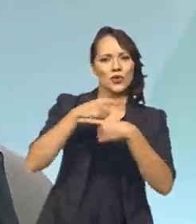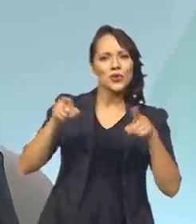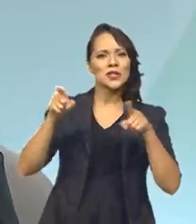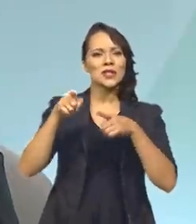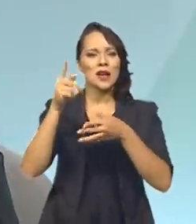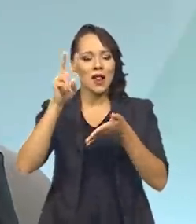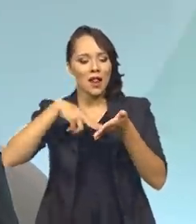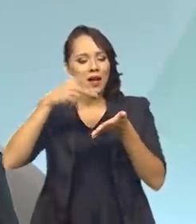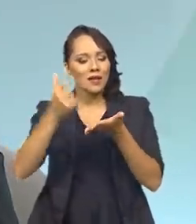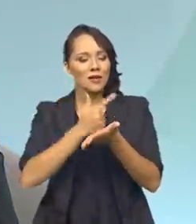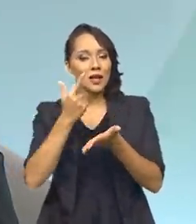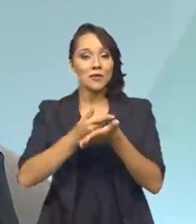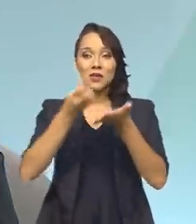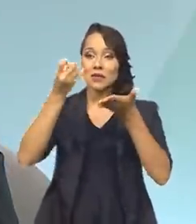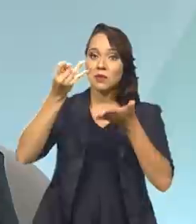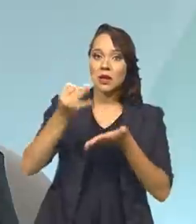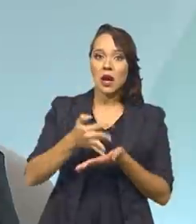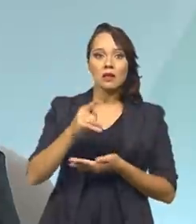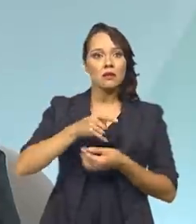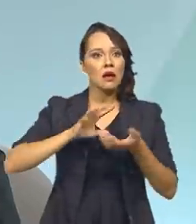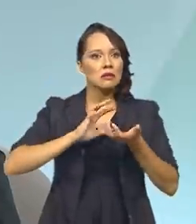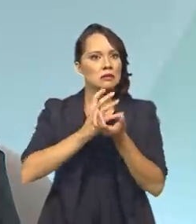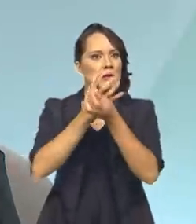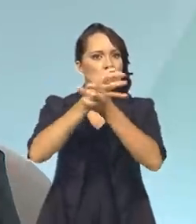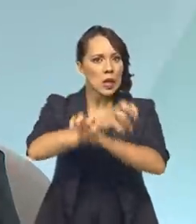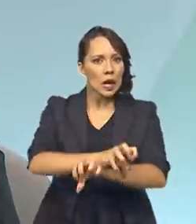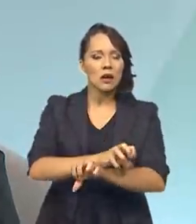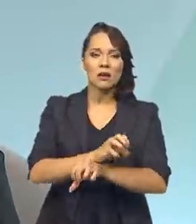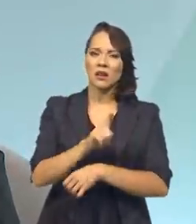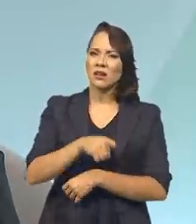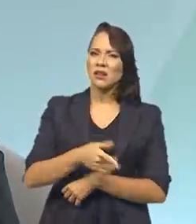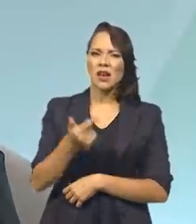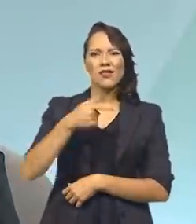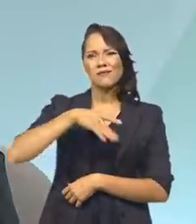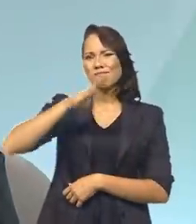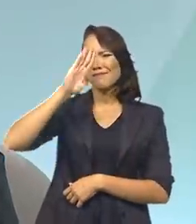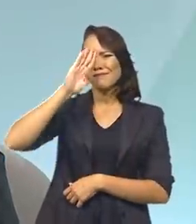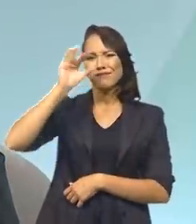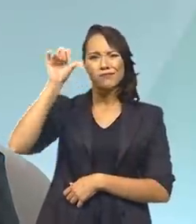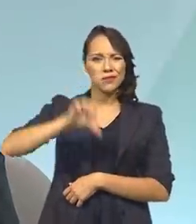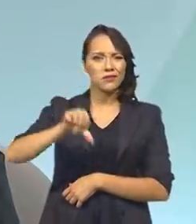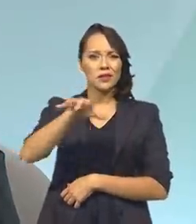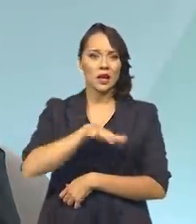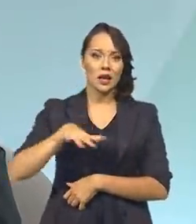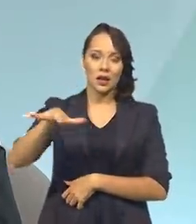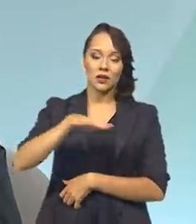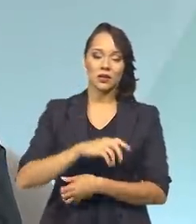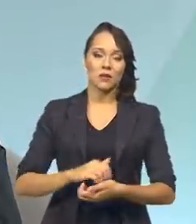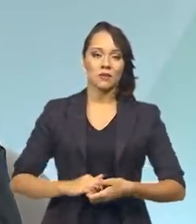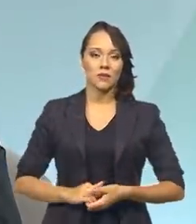lendo livros que falam sobre o flagelo da seca, que é o mal secular que acomete aquela região.